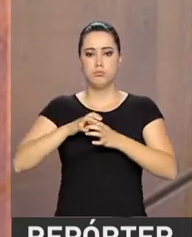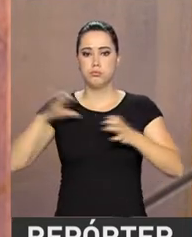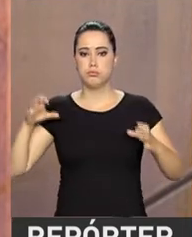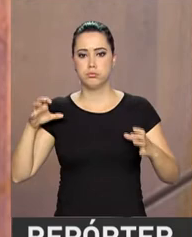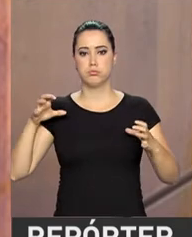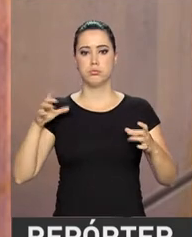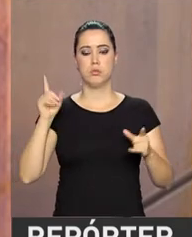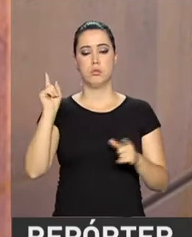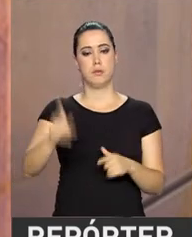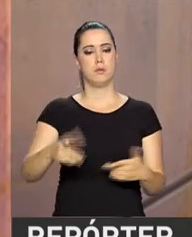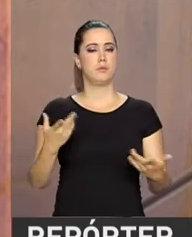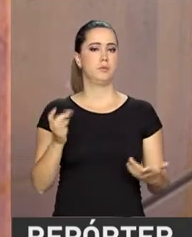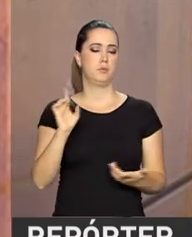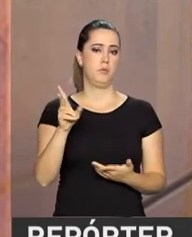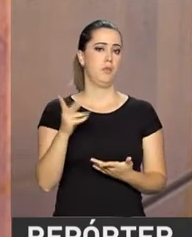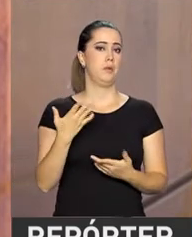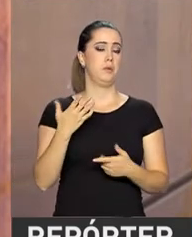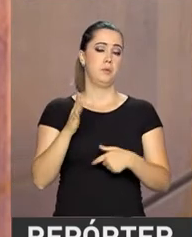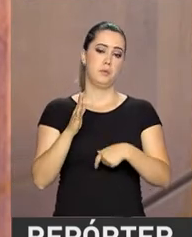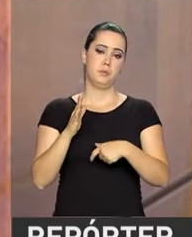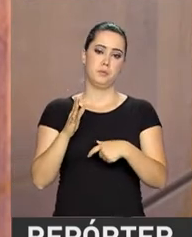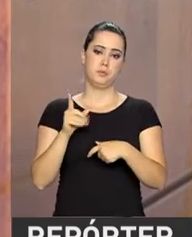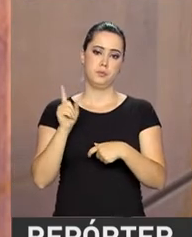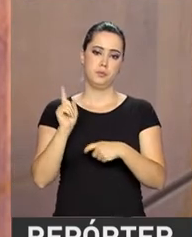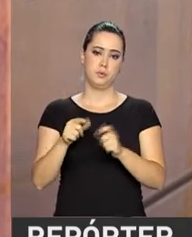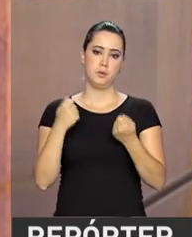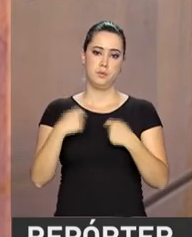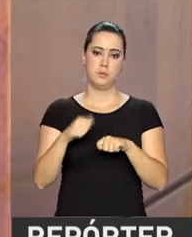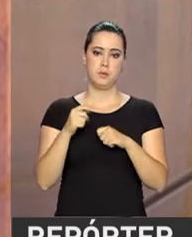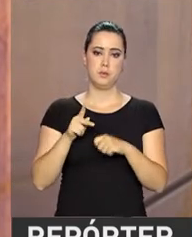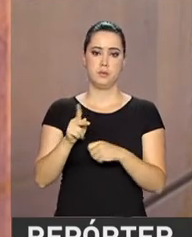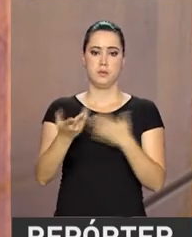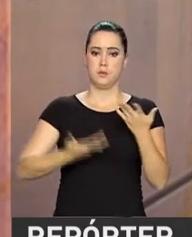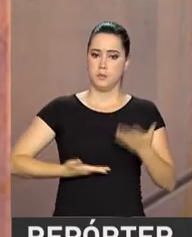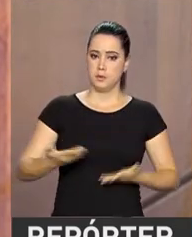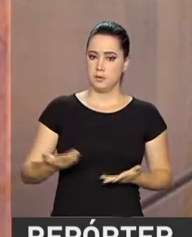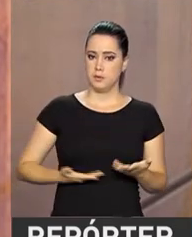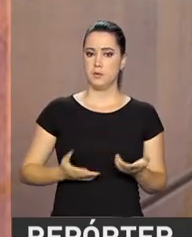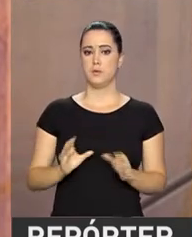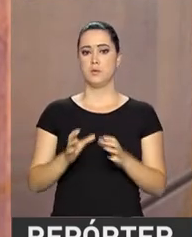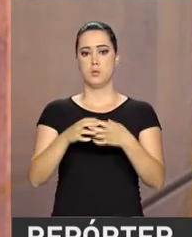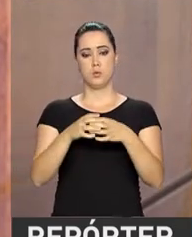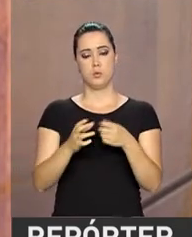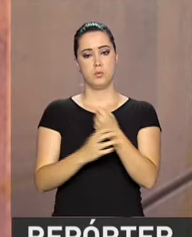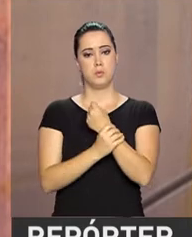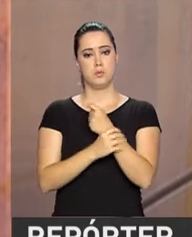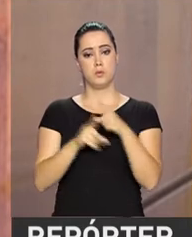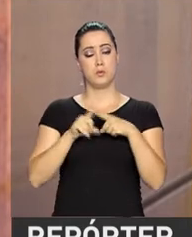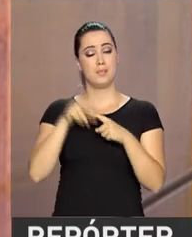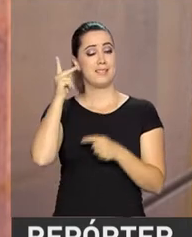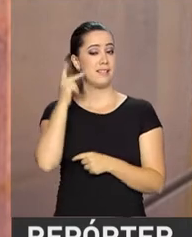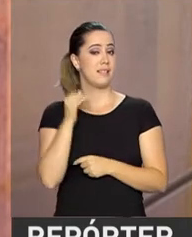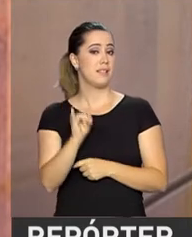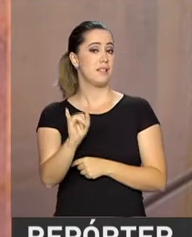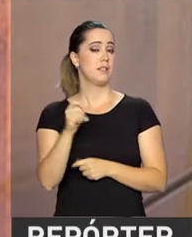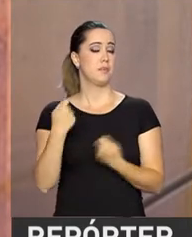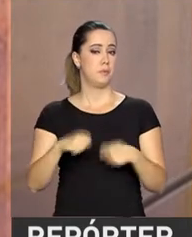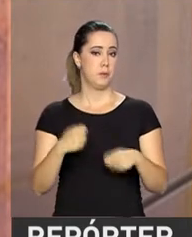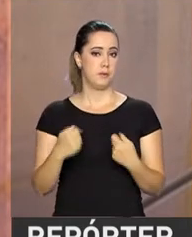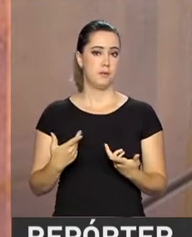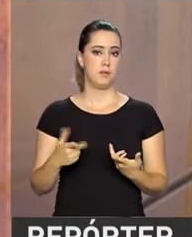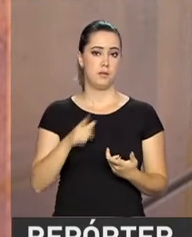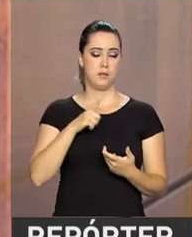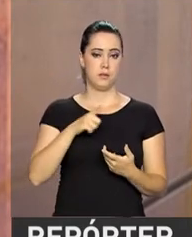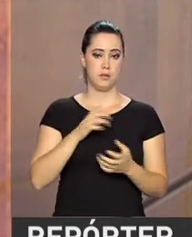E esse aparato, em algum momento, ele tem que ficar sempre a serviço dos órgãos de segurança pública para que haja condições